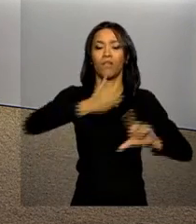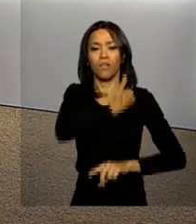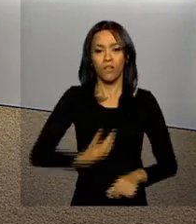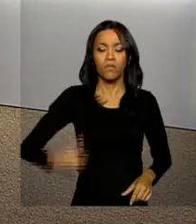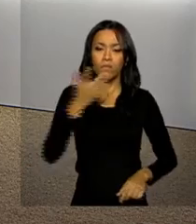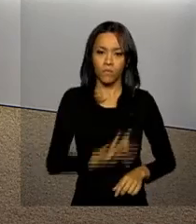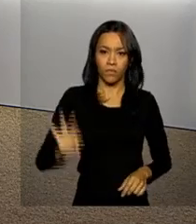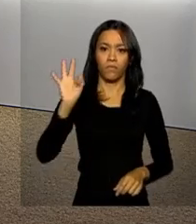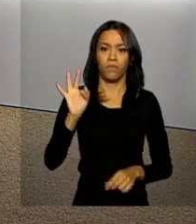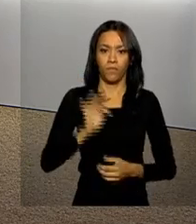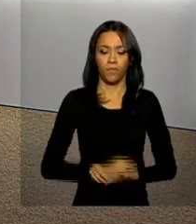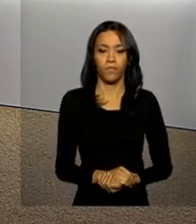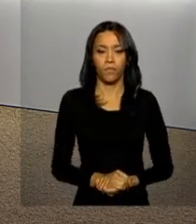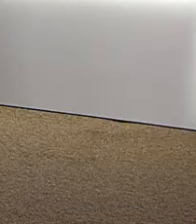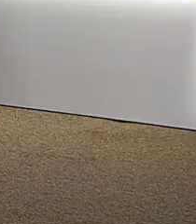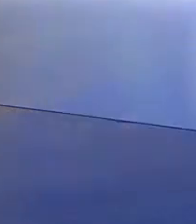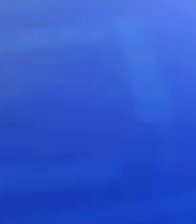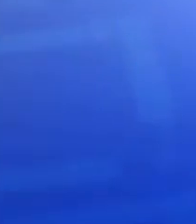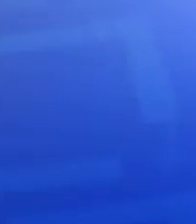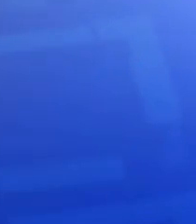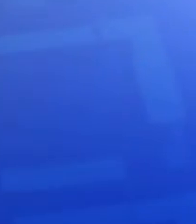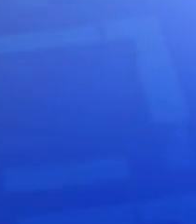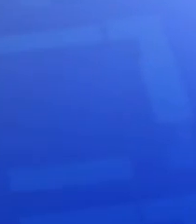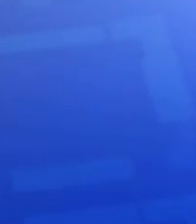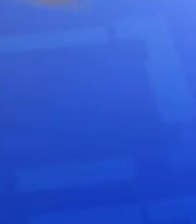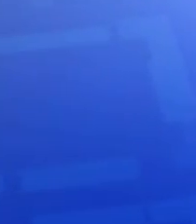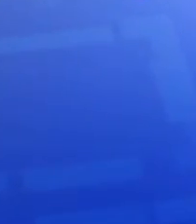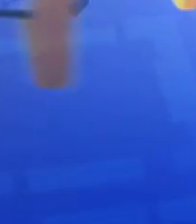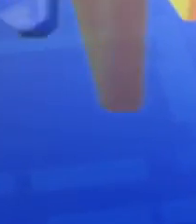NBR, a TV do Governo Federal. Música